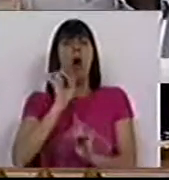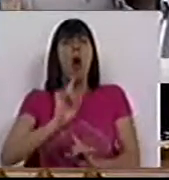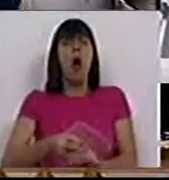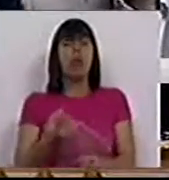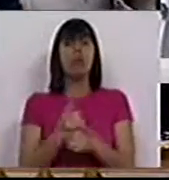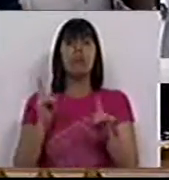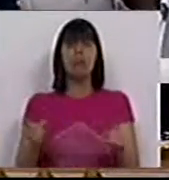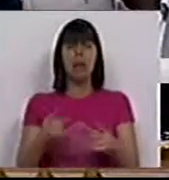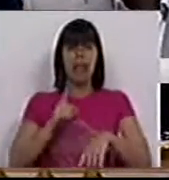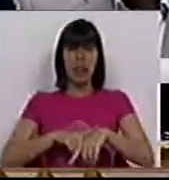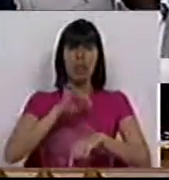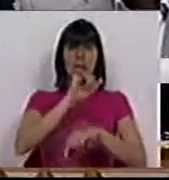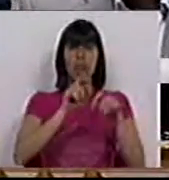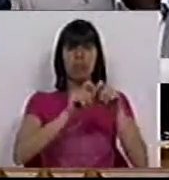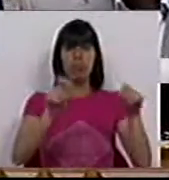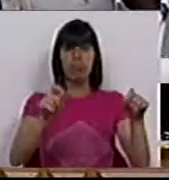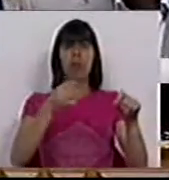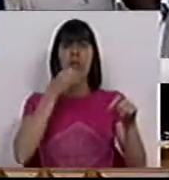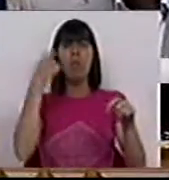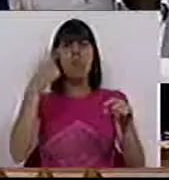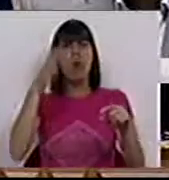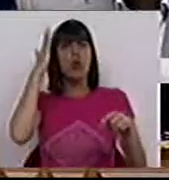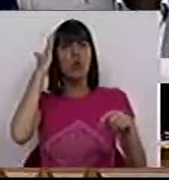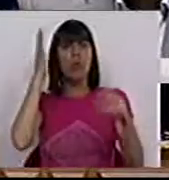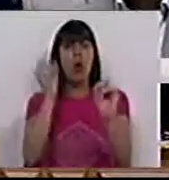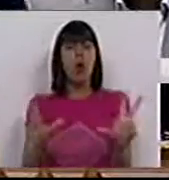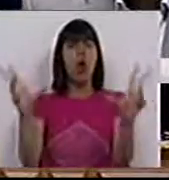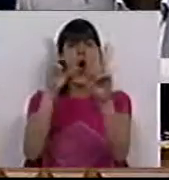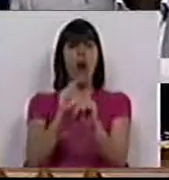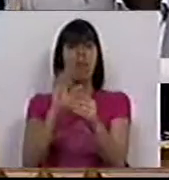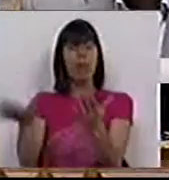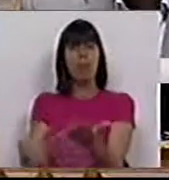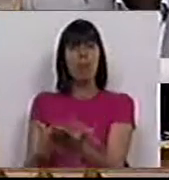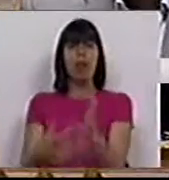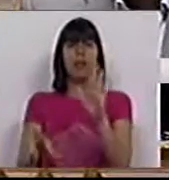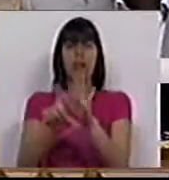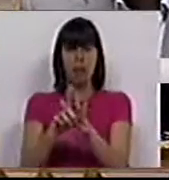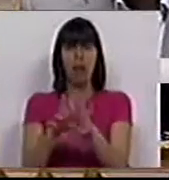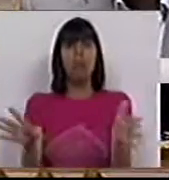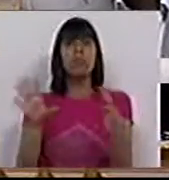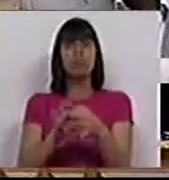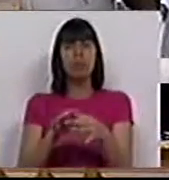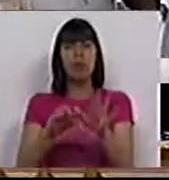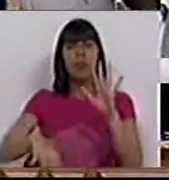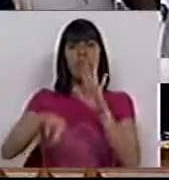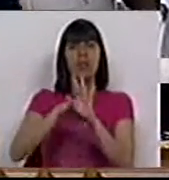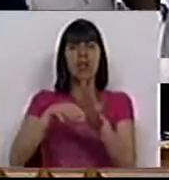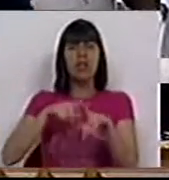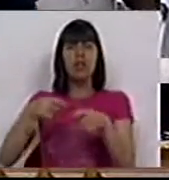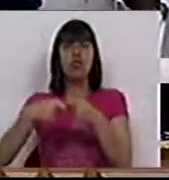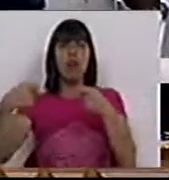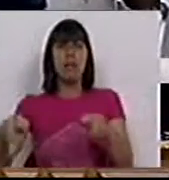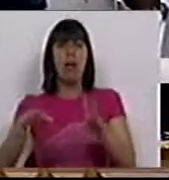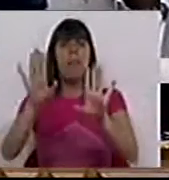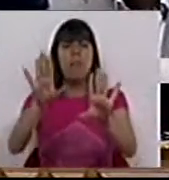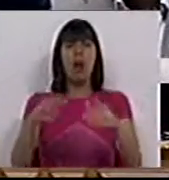porque metade do tempo falou-nos numa suposta nova proposta de lei relativamente às portarias de extensão.